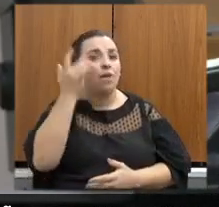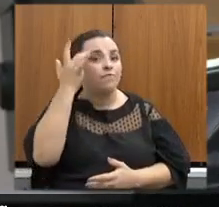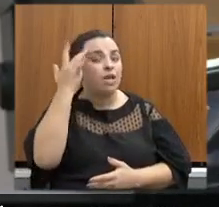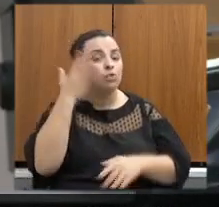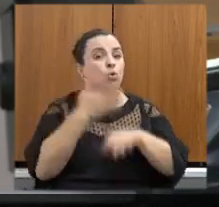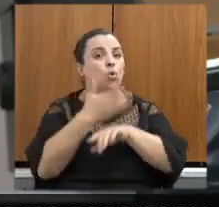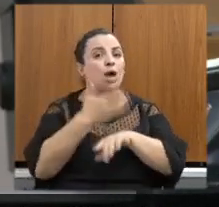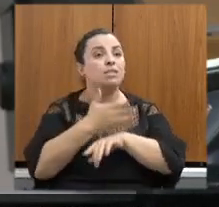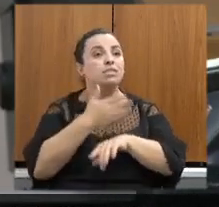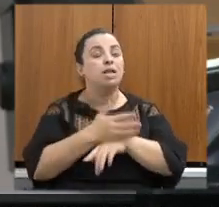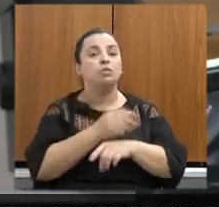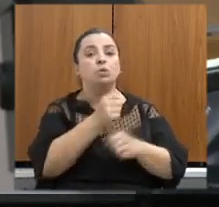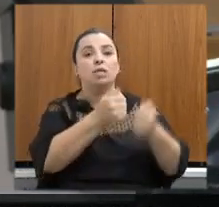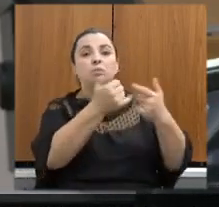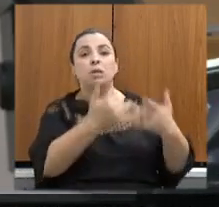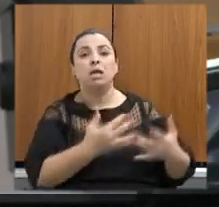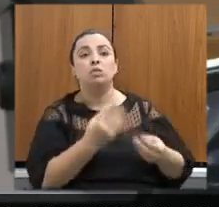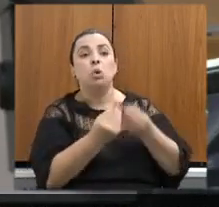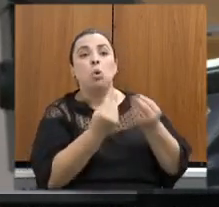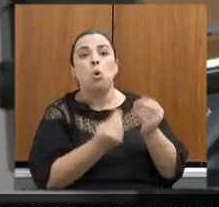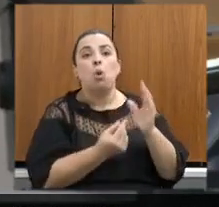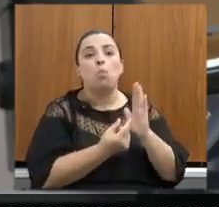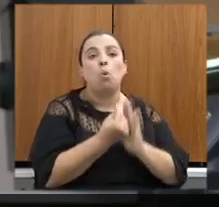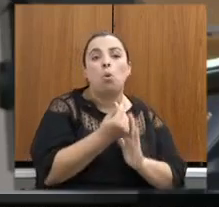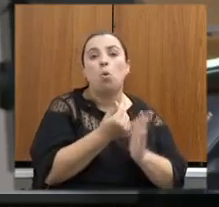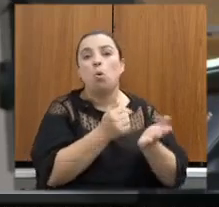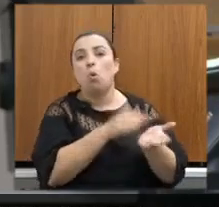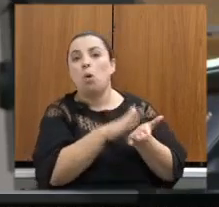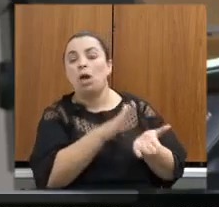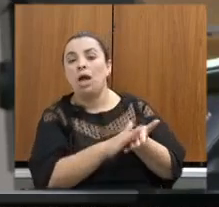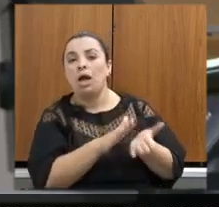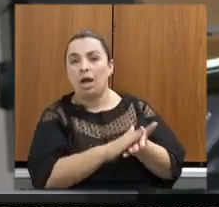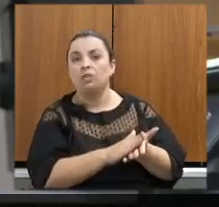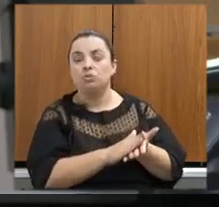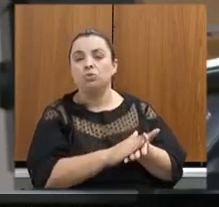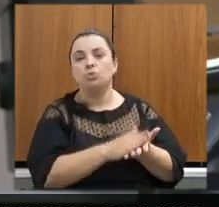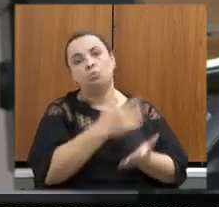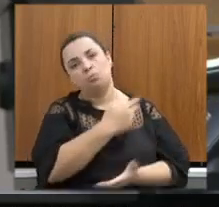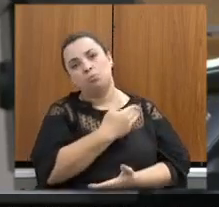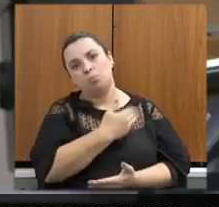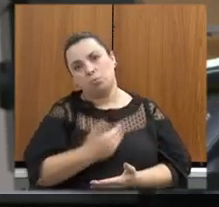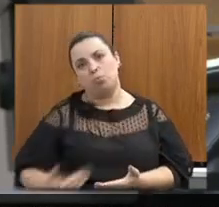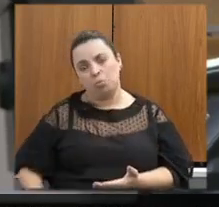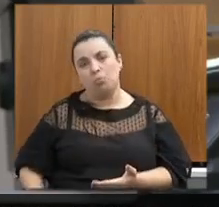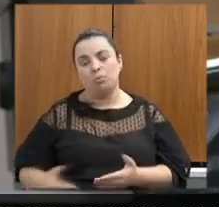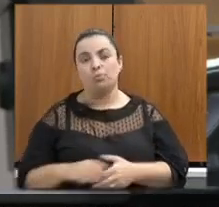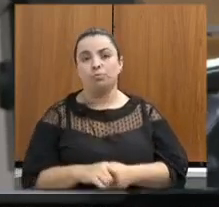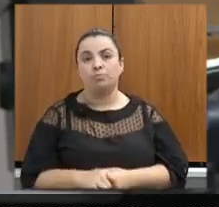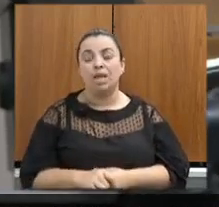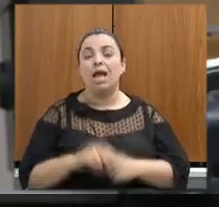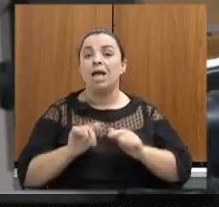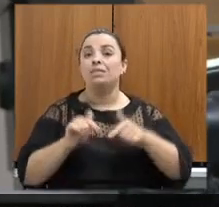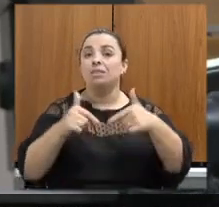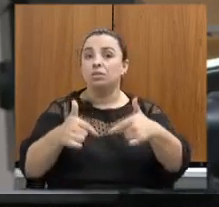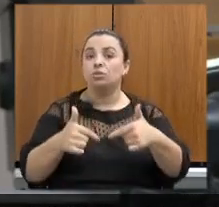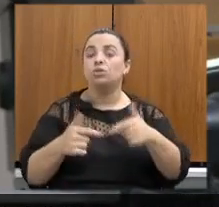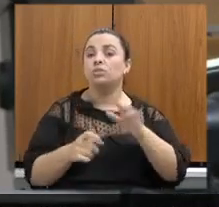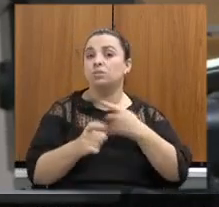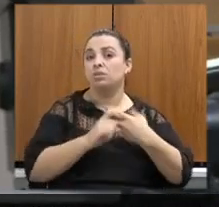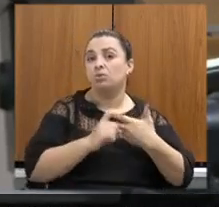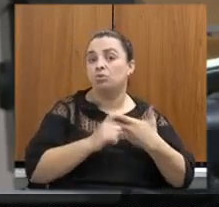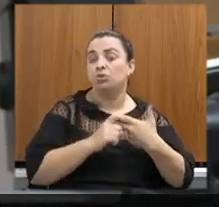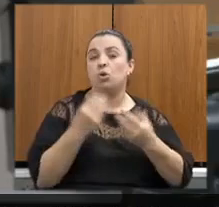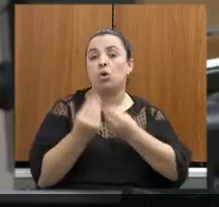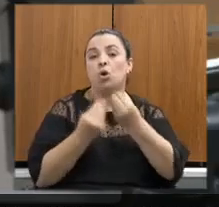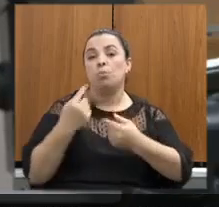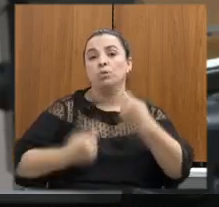Essa iniciativa reforça o papel fiscalizador do Parlamento Mineiro sobre as ações do Executivo e o andamento das políticas públicas no Estado,